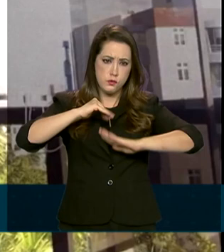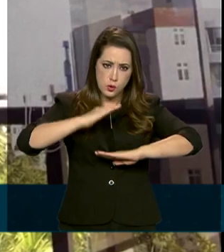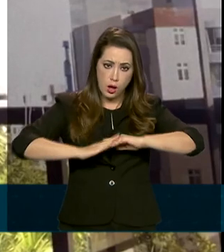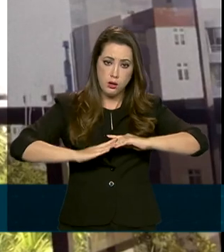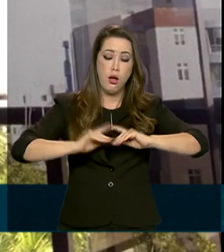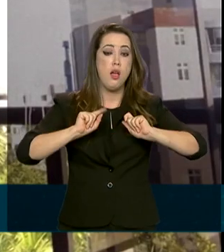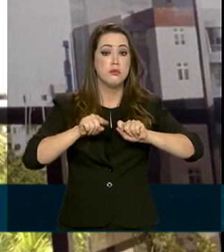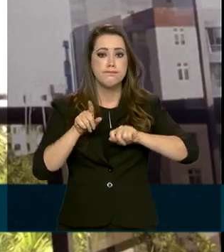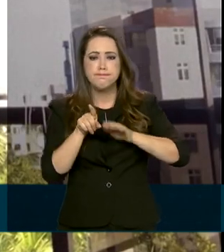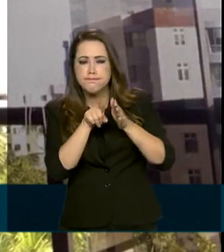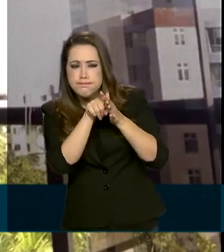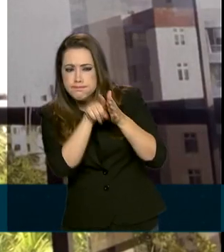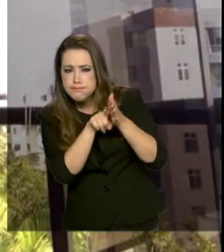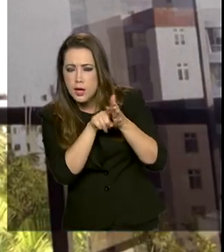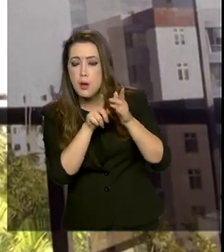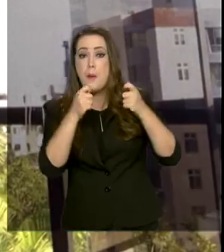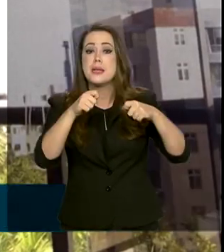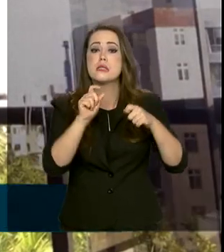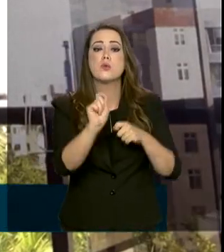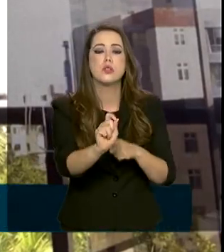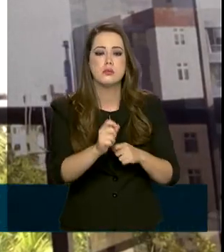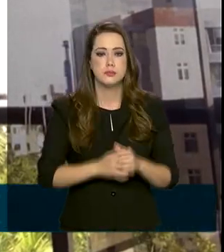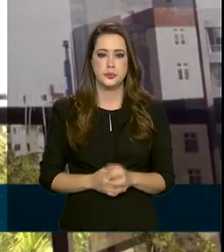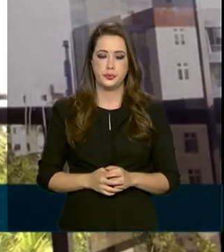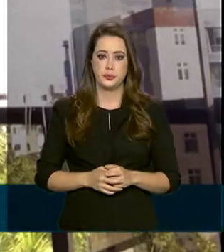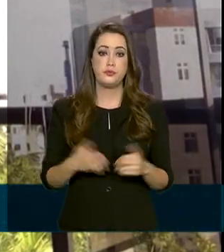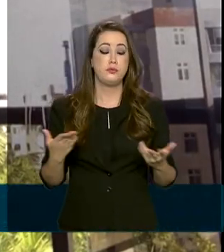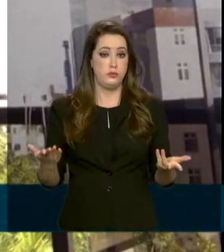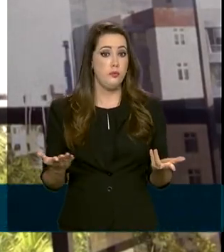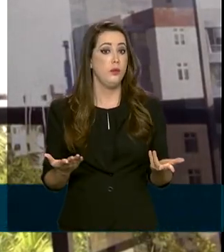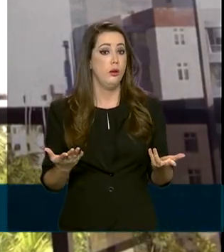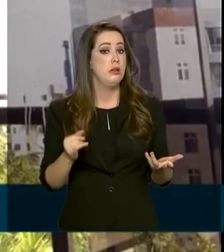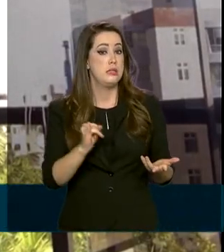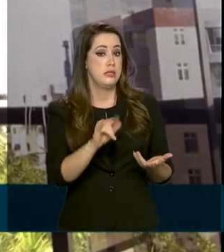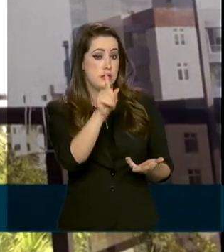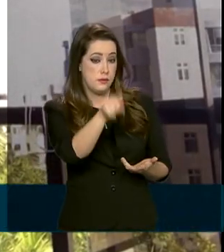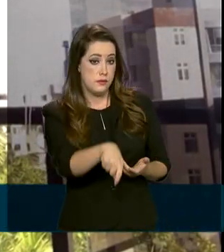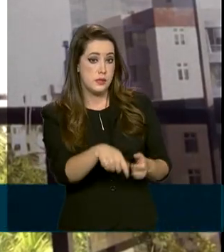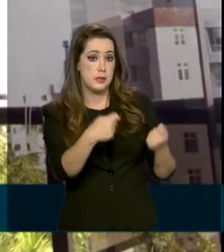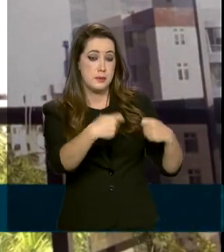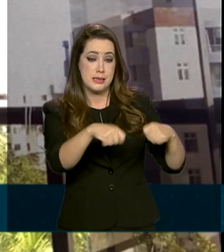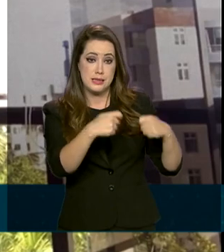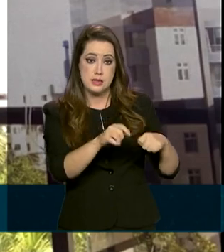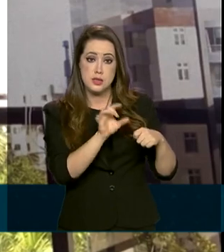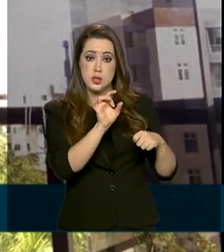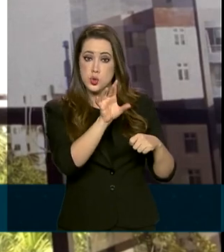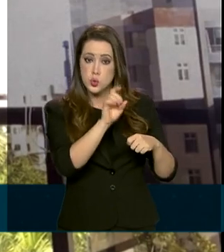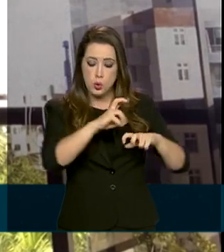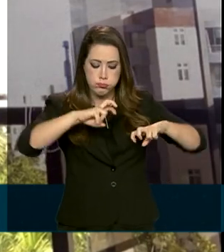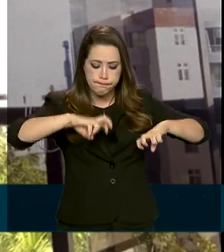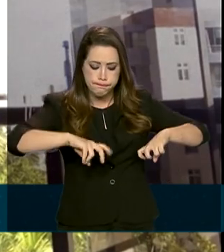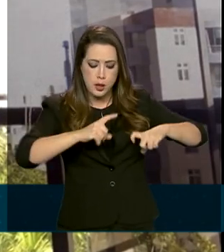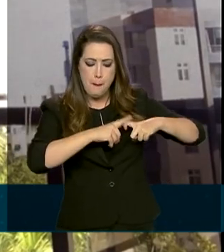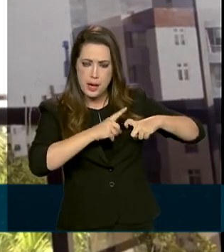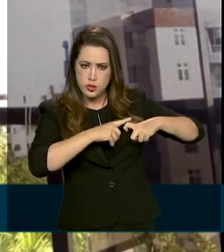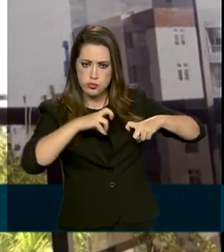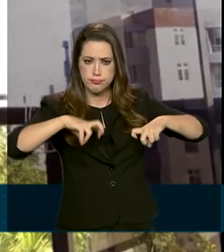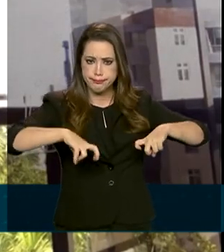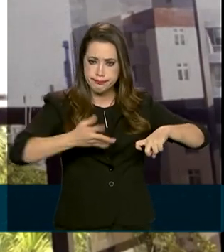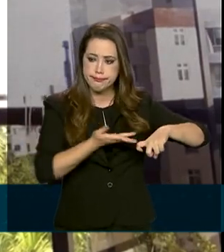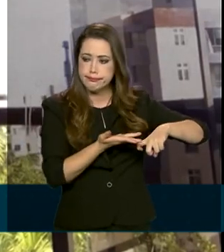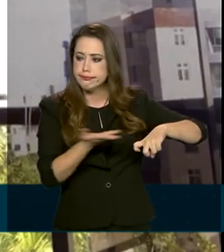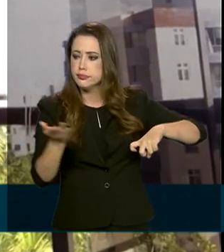levantará todas as suas necessidades e suas demandas. Se a sua demanda for eminentemente clínica, você será